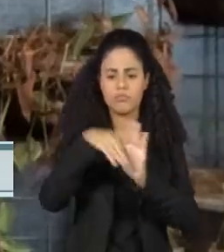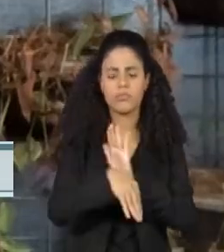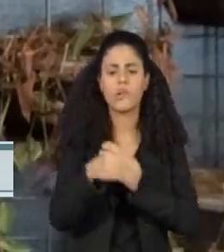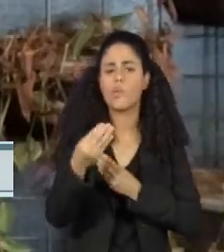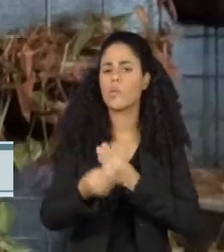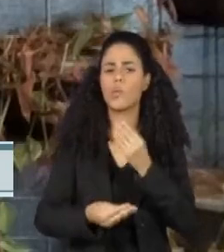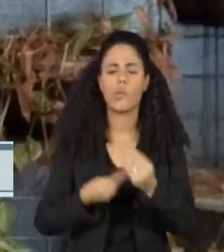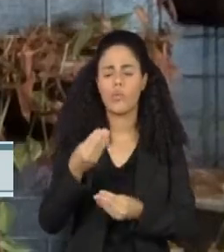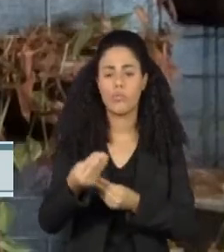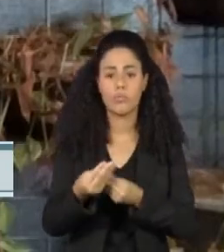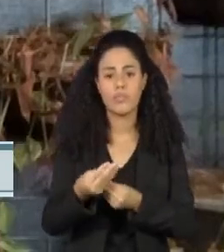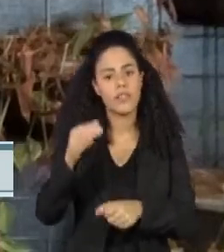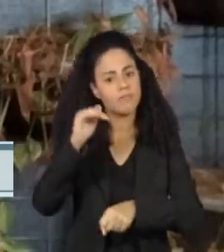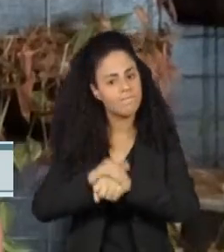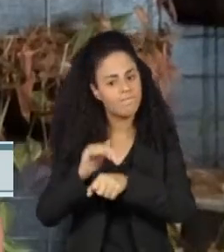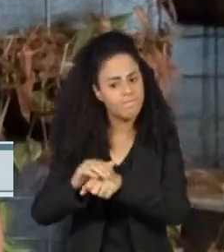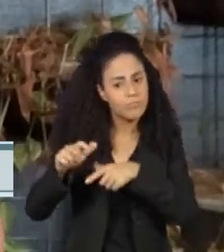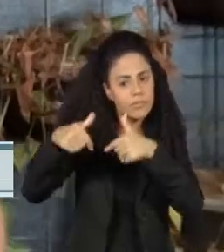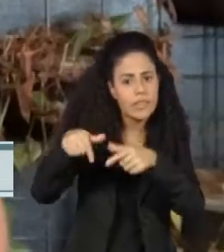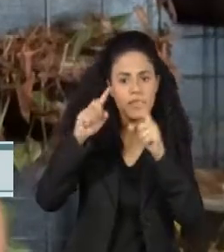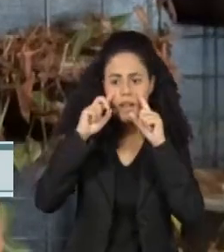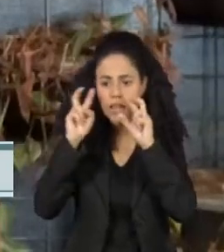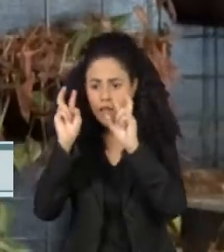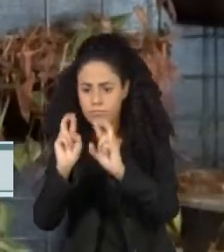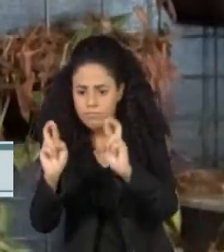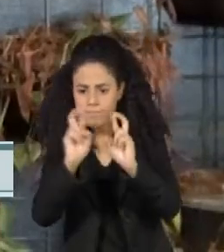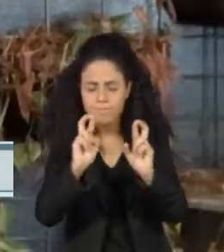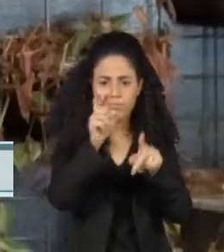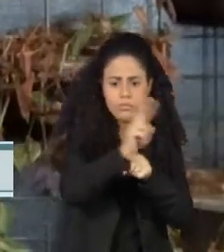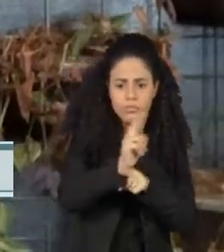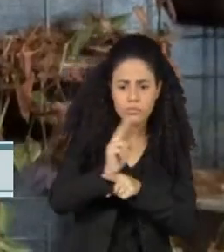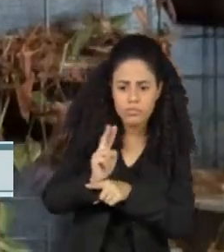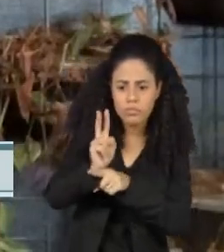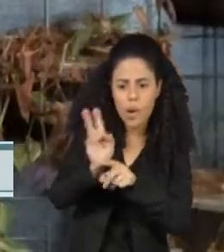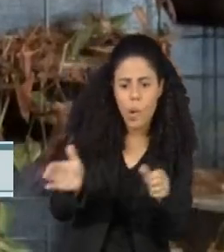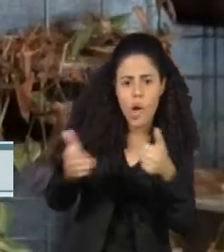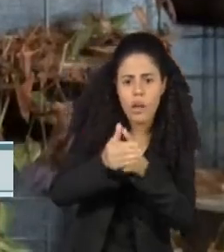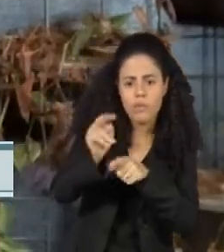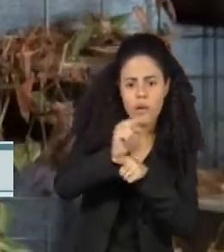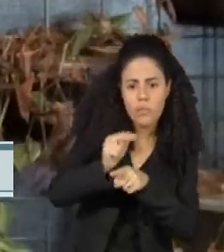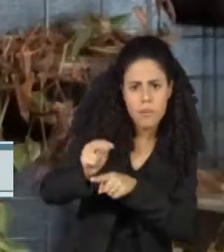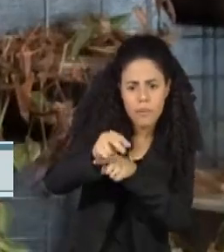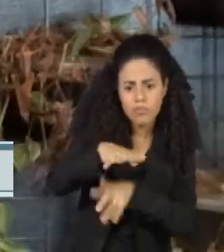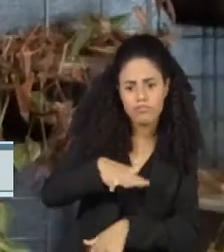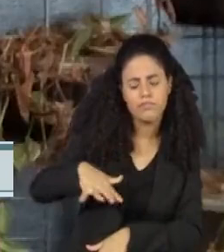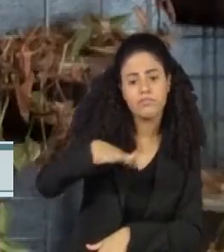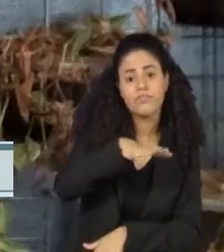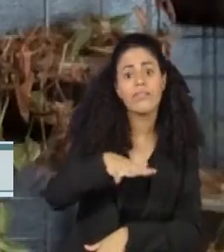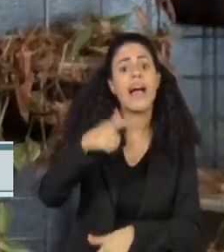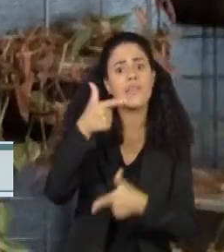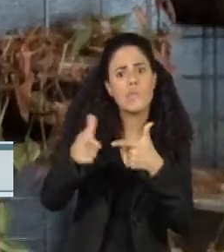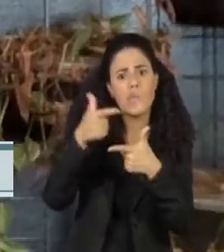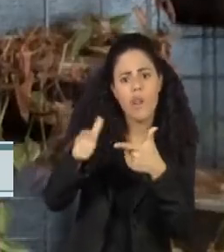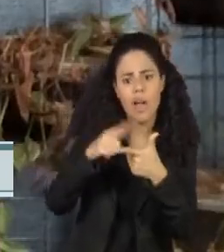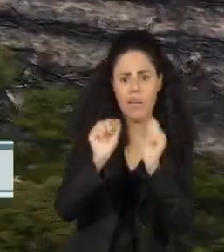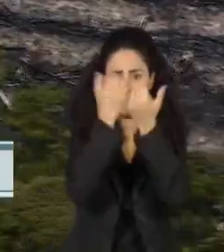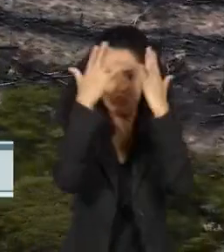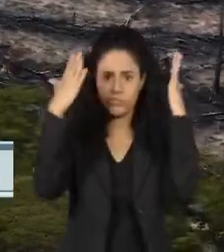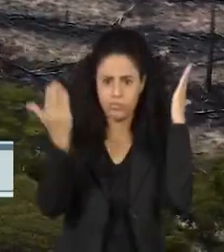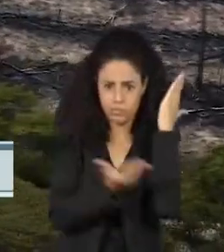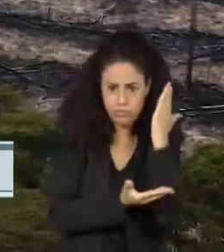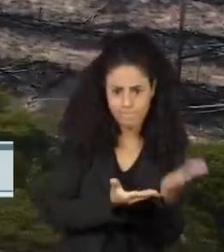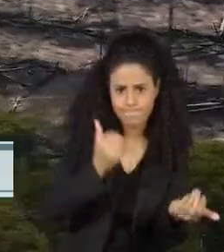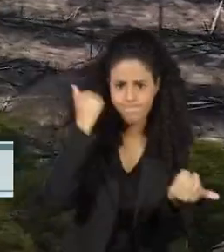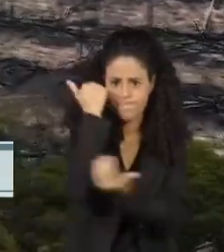intensificação de ações de fiscalização, principalmente em áreas prioritárias que apresentam nível crítico de derrubada da floresta.